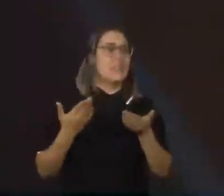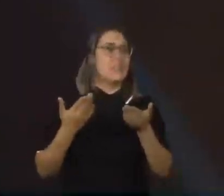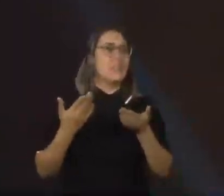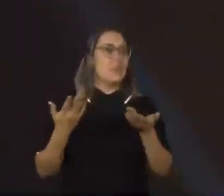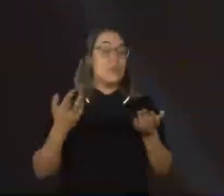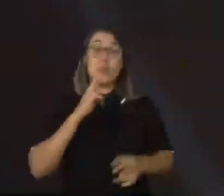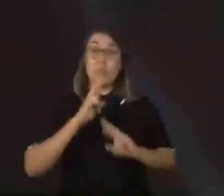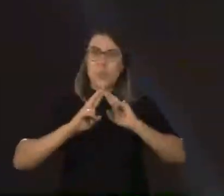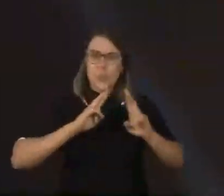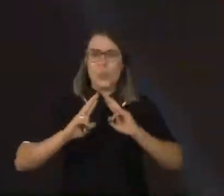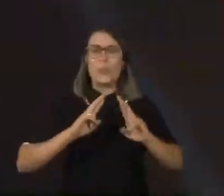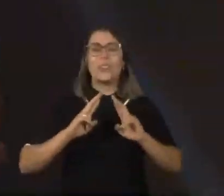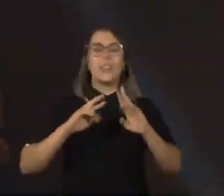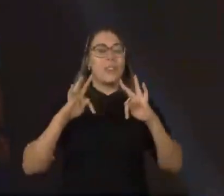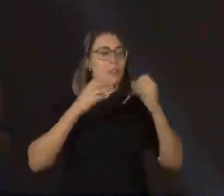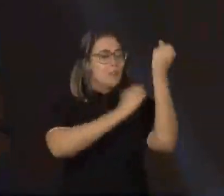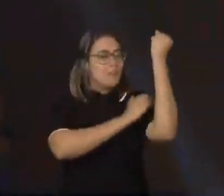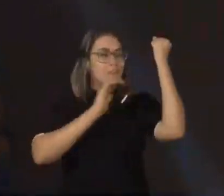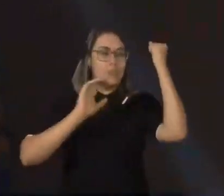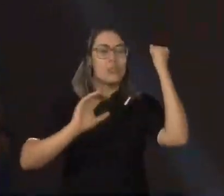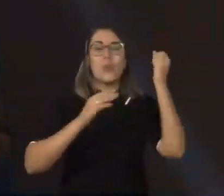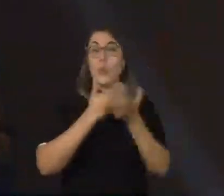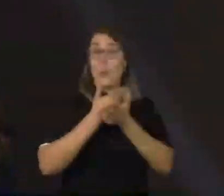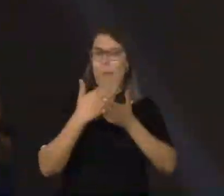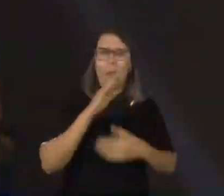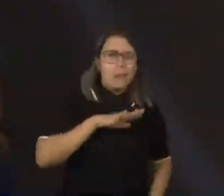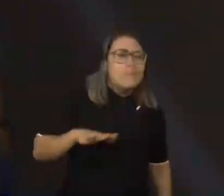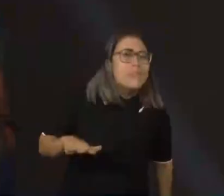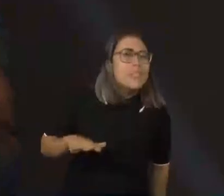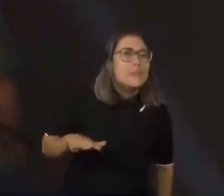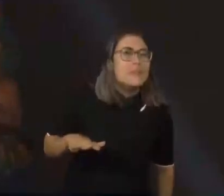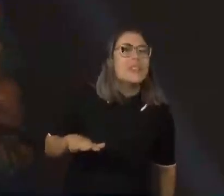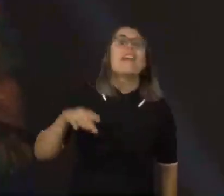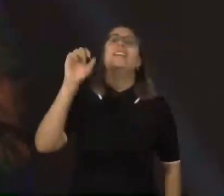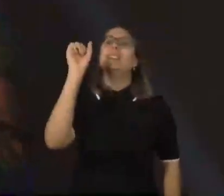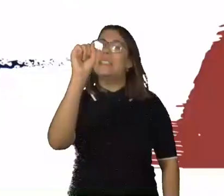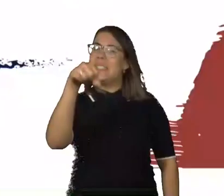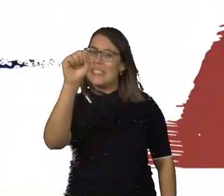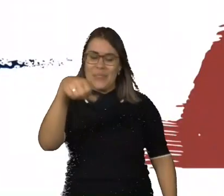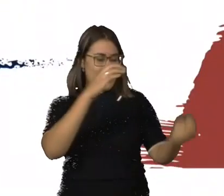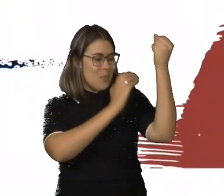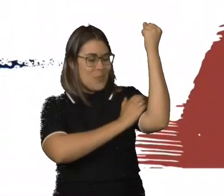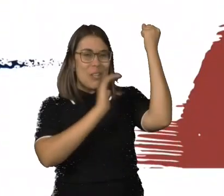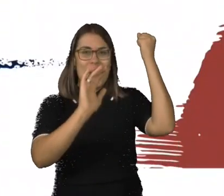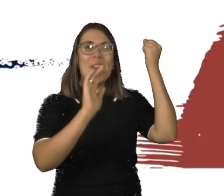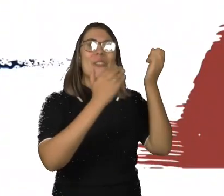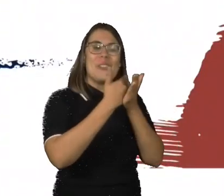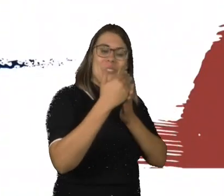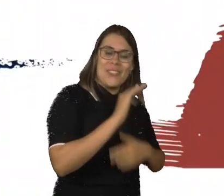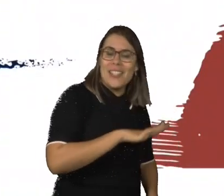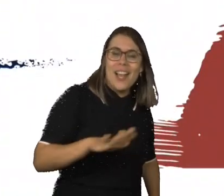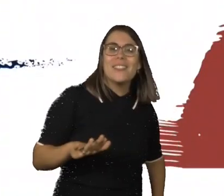questão inicial. O empoderamento começa na infância. Sim. Certo? E ele é